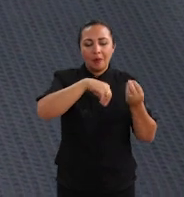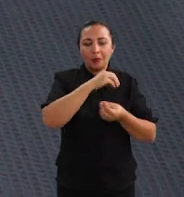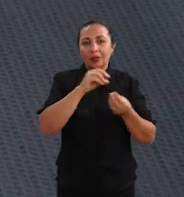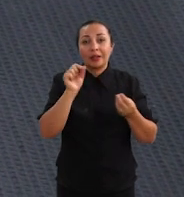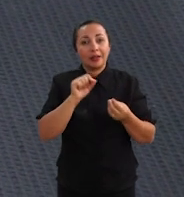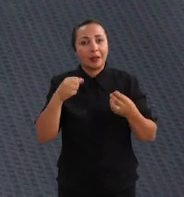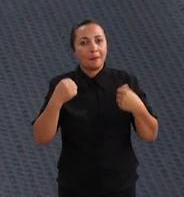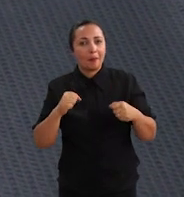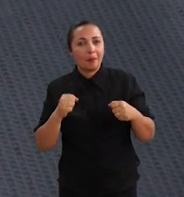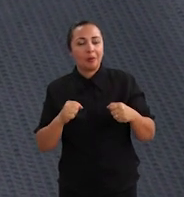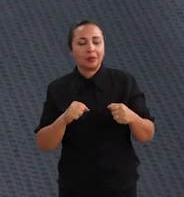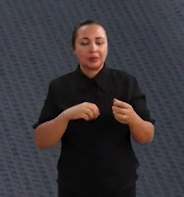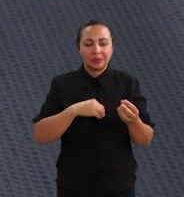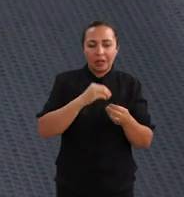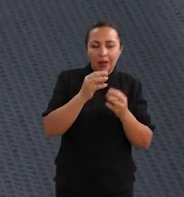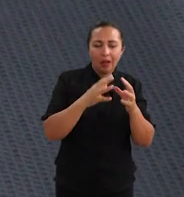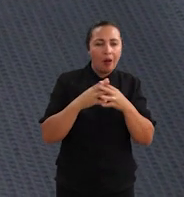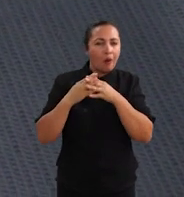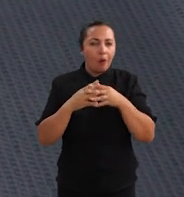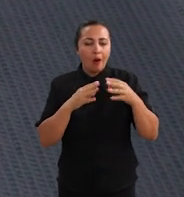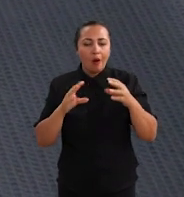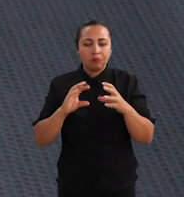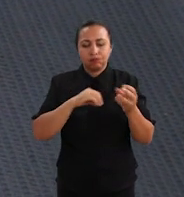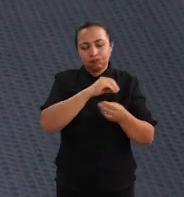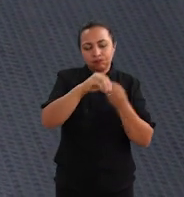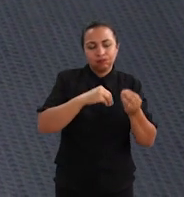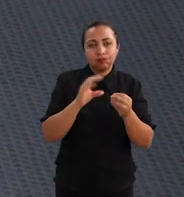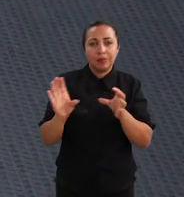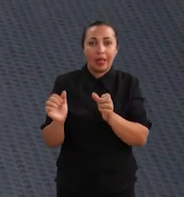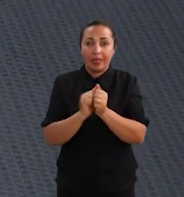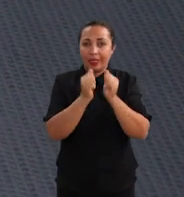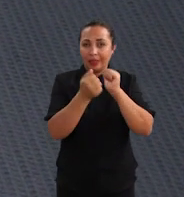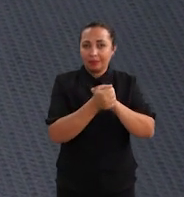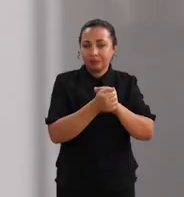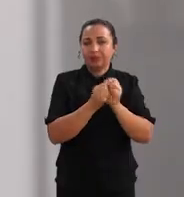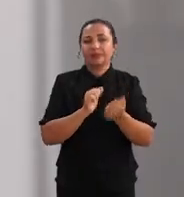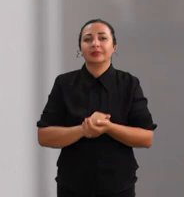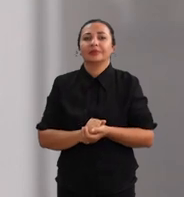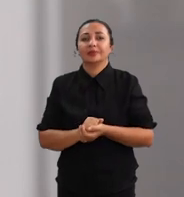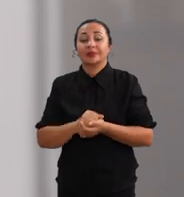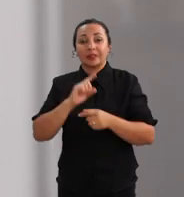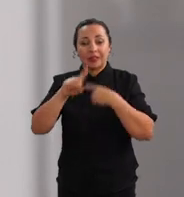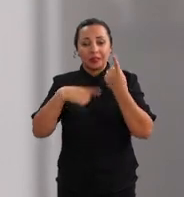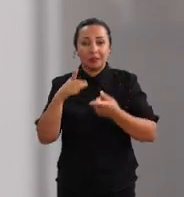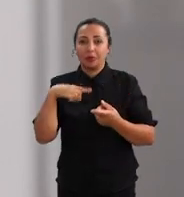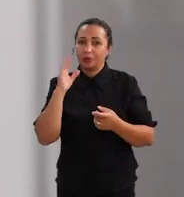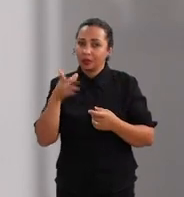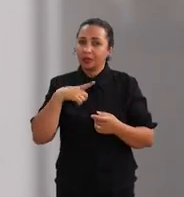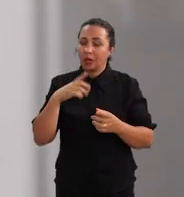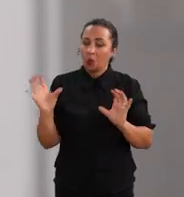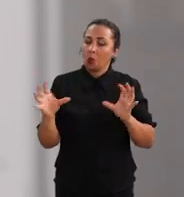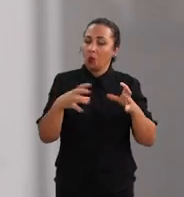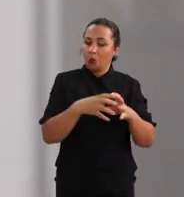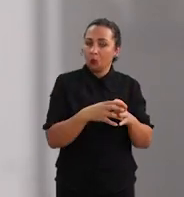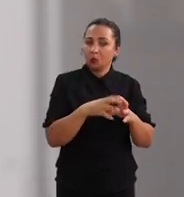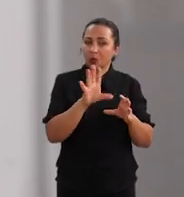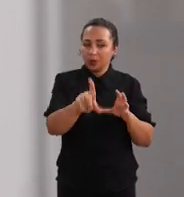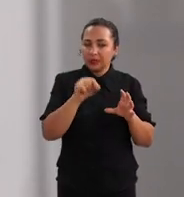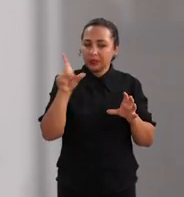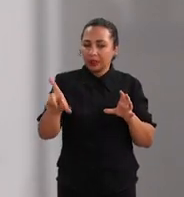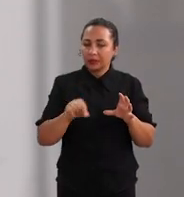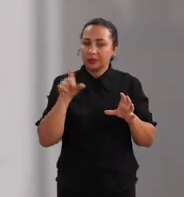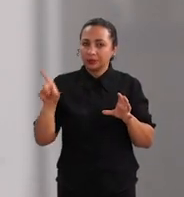misturar quem pode ser misturado daquelas bactérias, daqueles fungos, os melhores. Então, nós já temos um